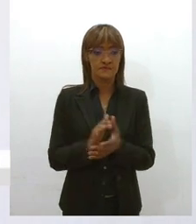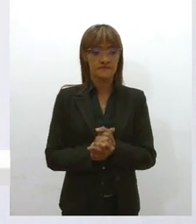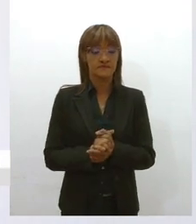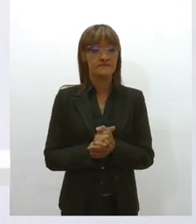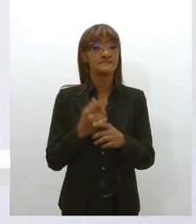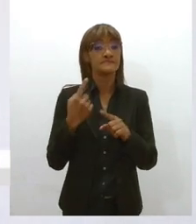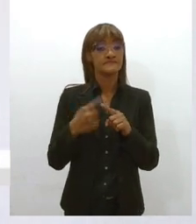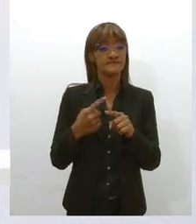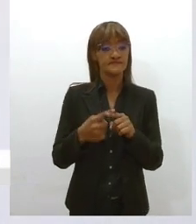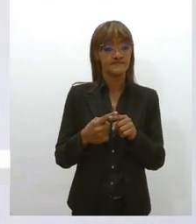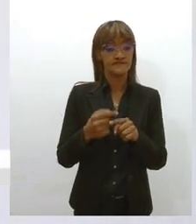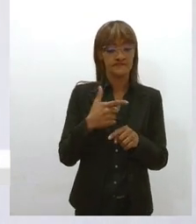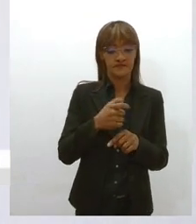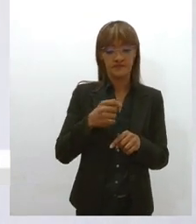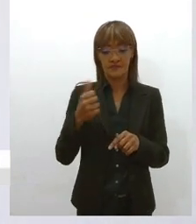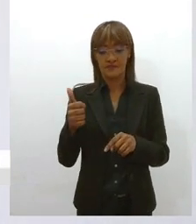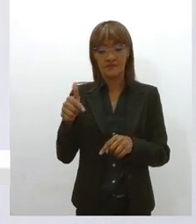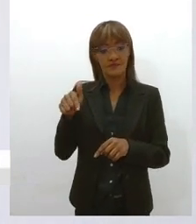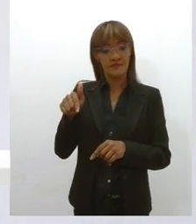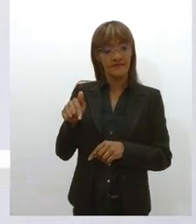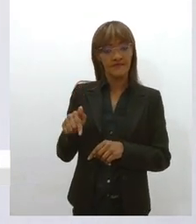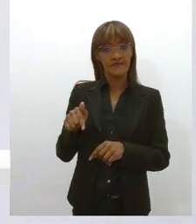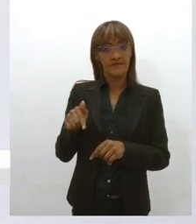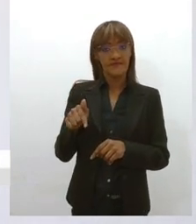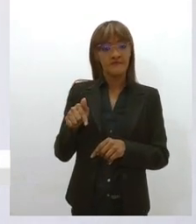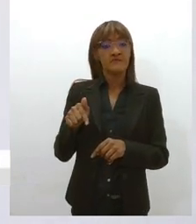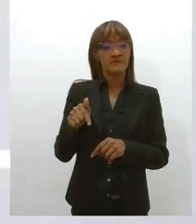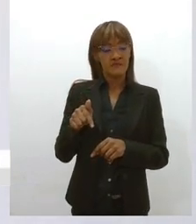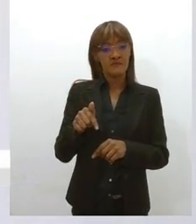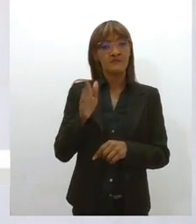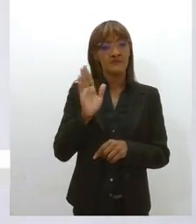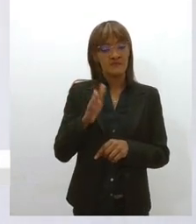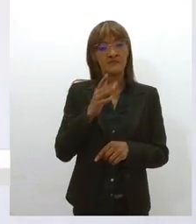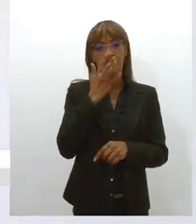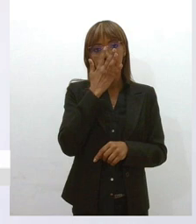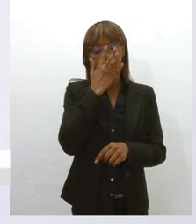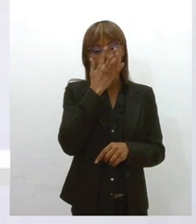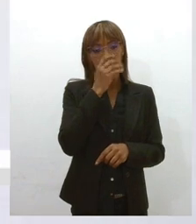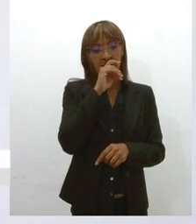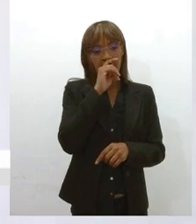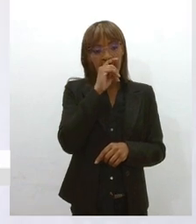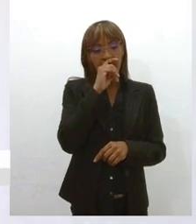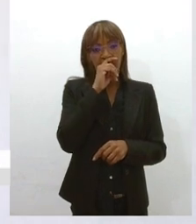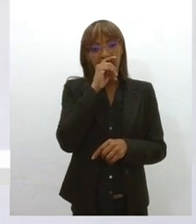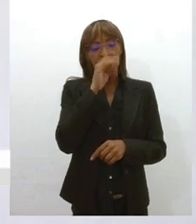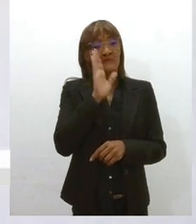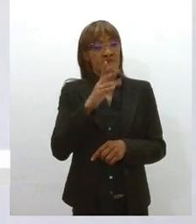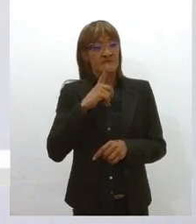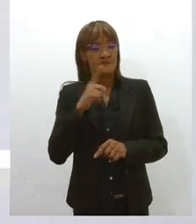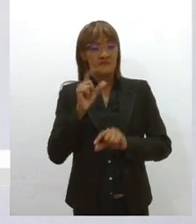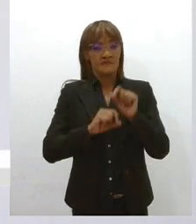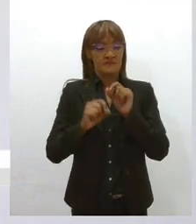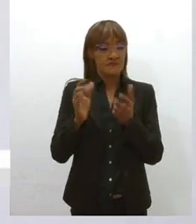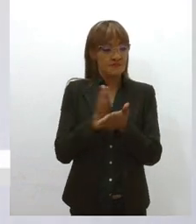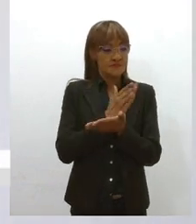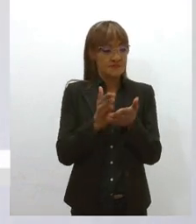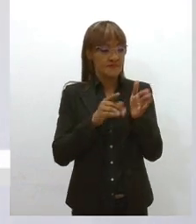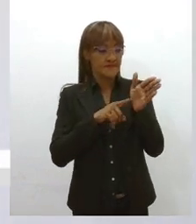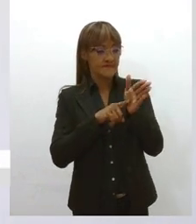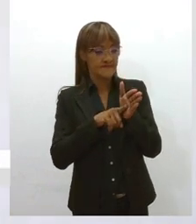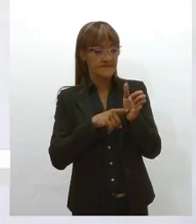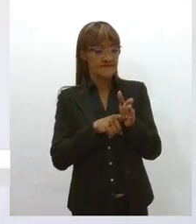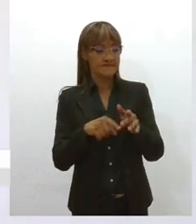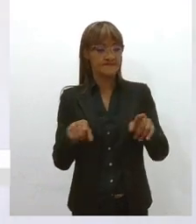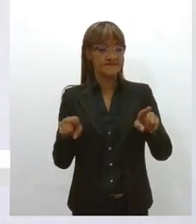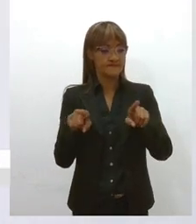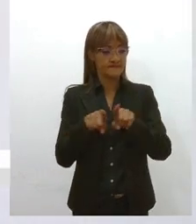2017, logo no ano seguinte, e isso já tinha alguns prenúncios que na pesquisa também estão